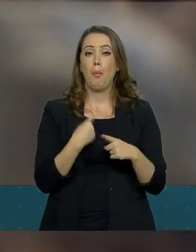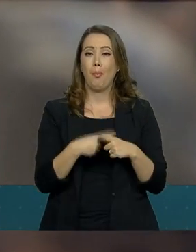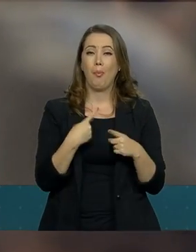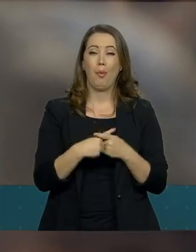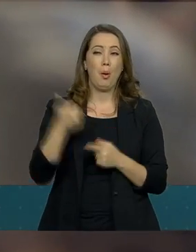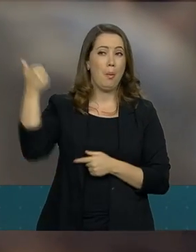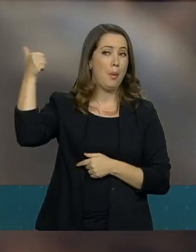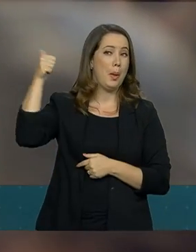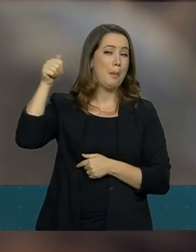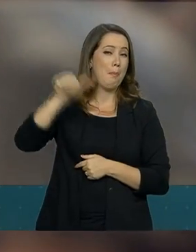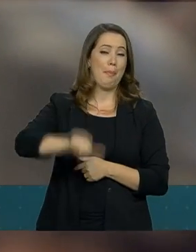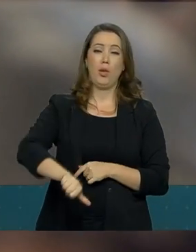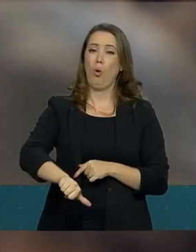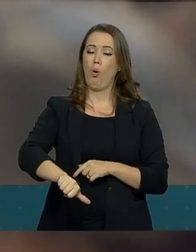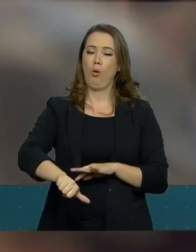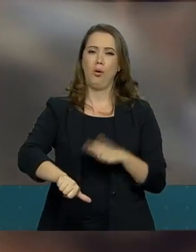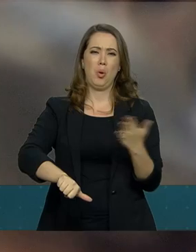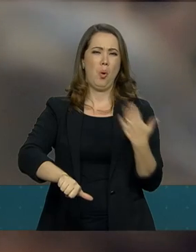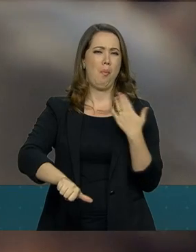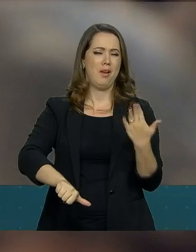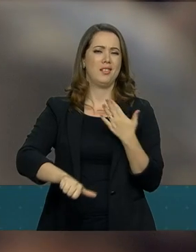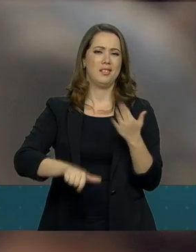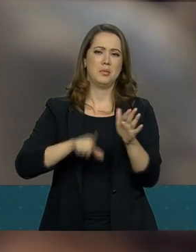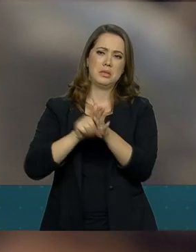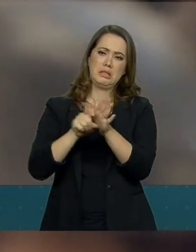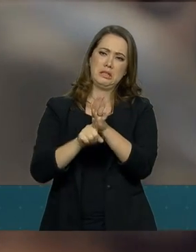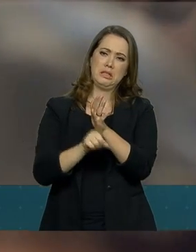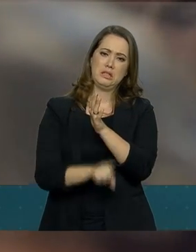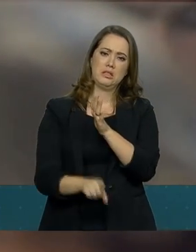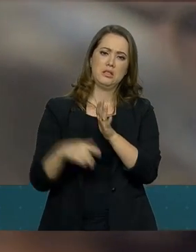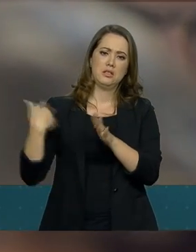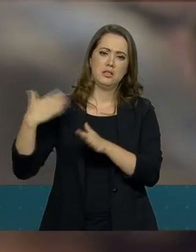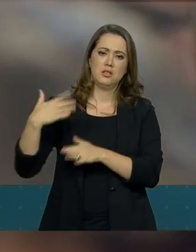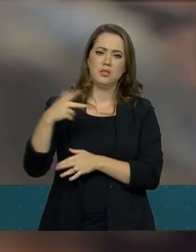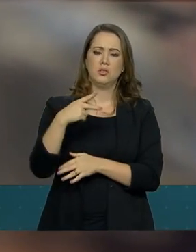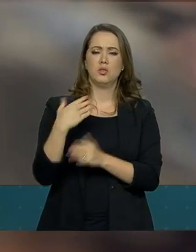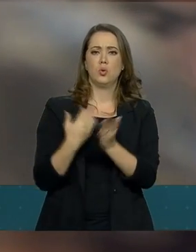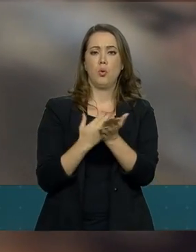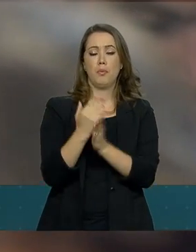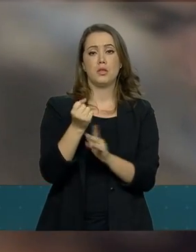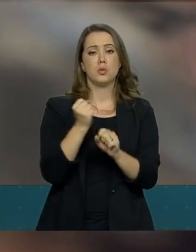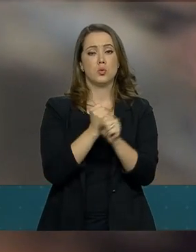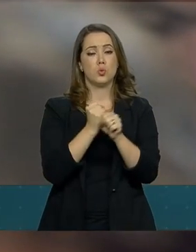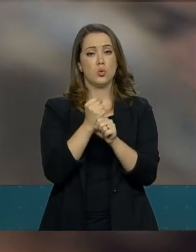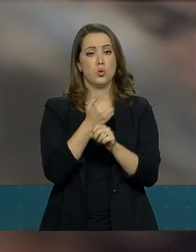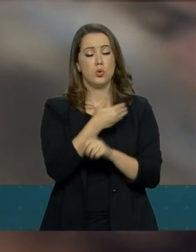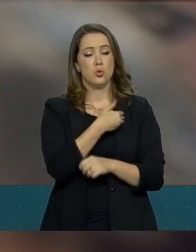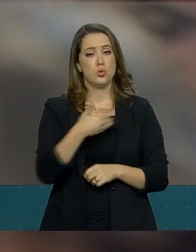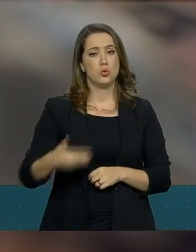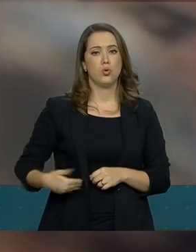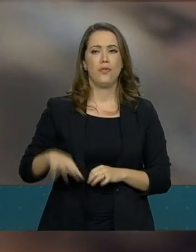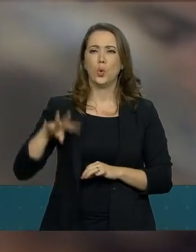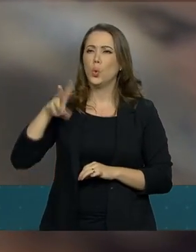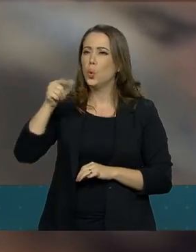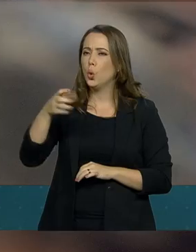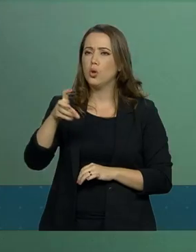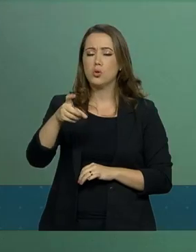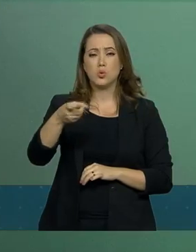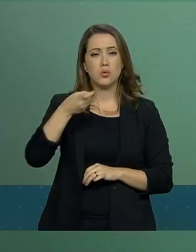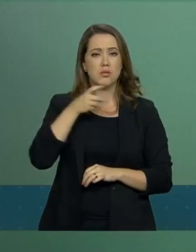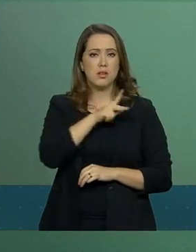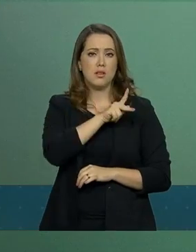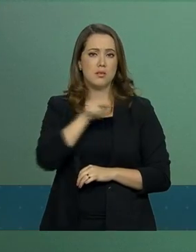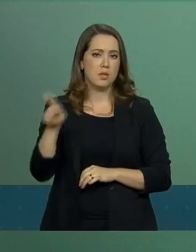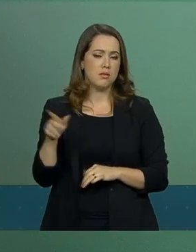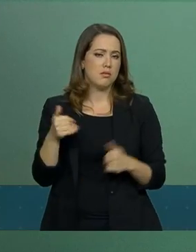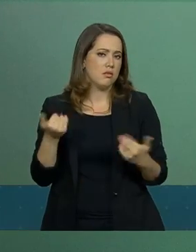a pior avaliação, de acordo com a pesquisa do início de governo, é entre todos os ex-presidentes. É qual o